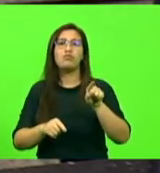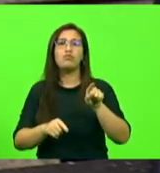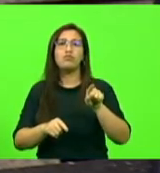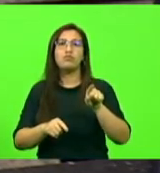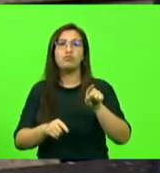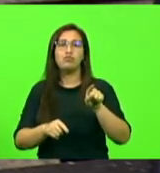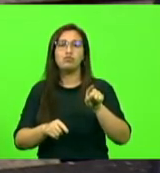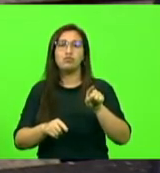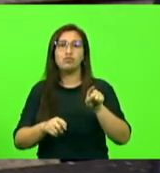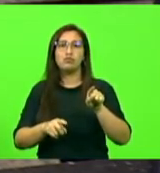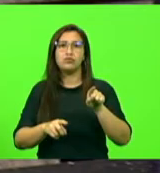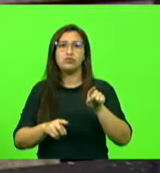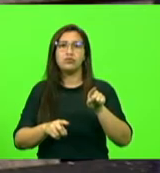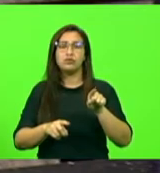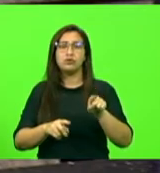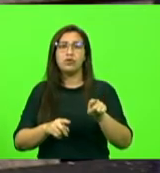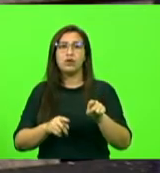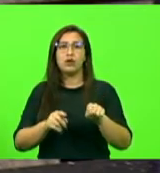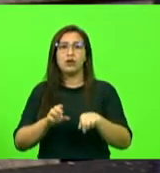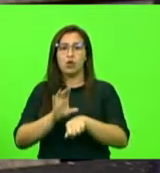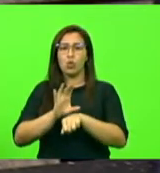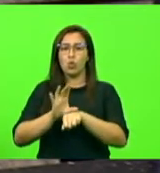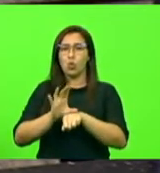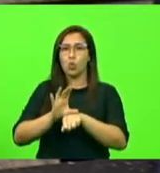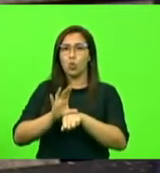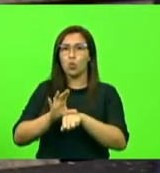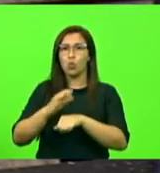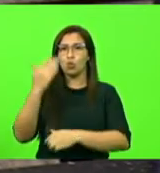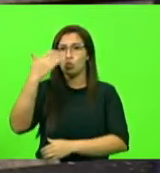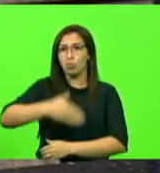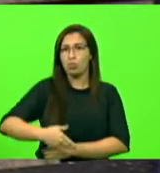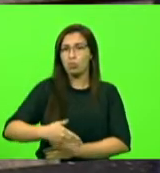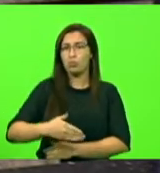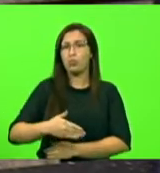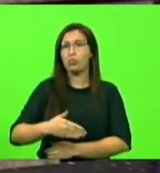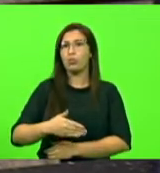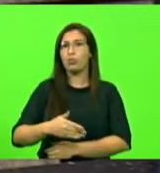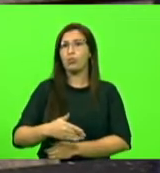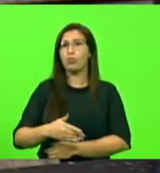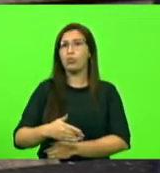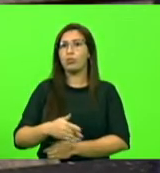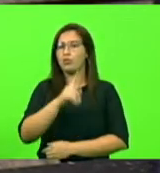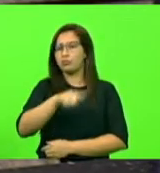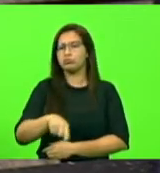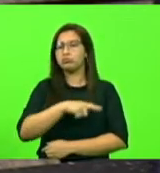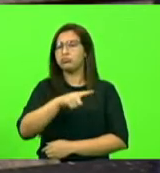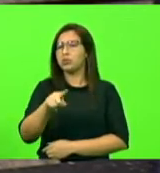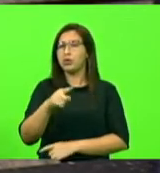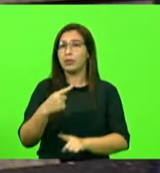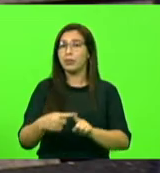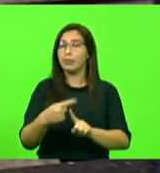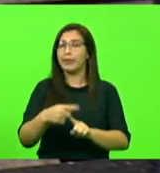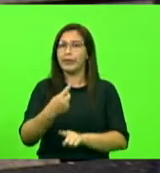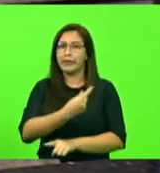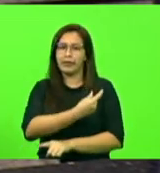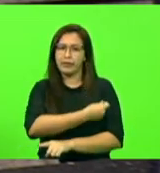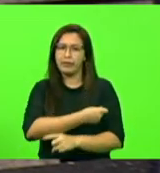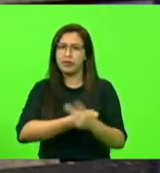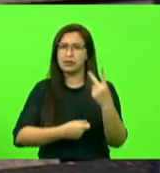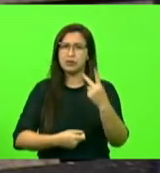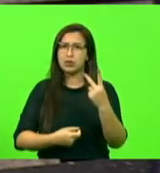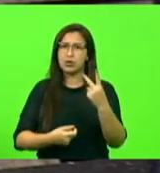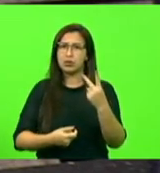direito, através do concurso, conquistado sua vaga e não estão dando para ele a oportunidade de trabalhar,